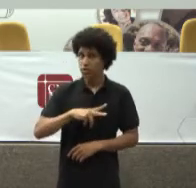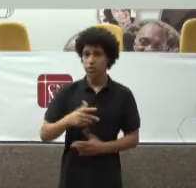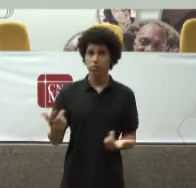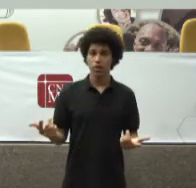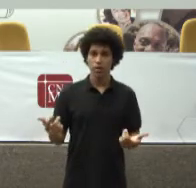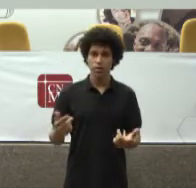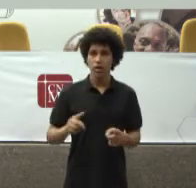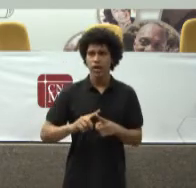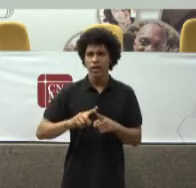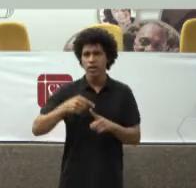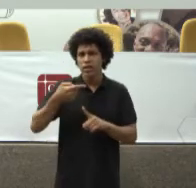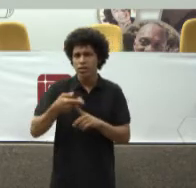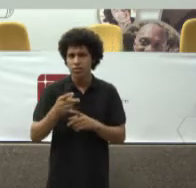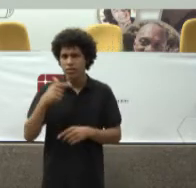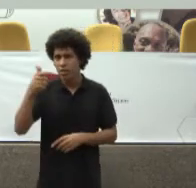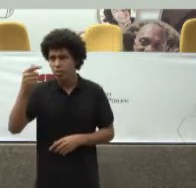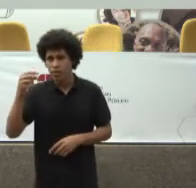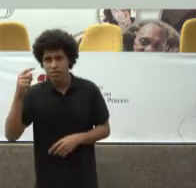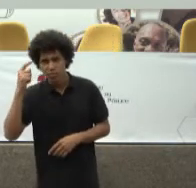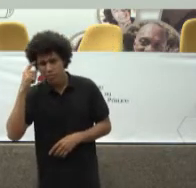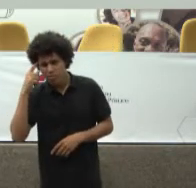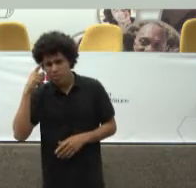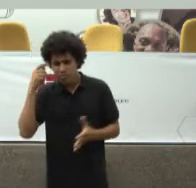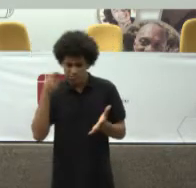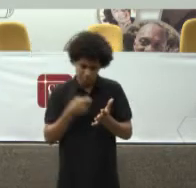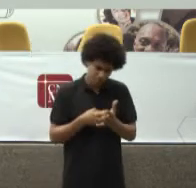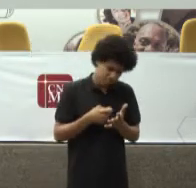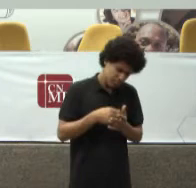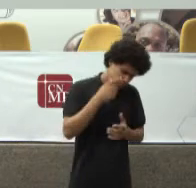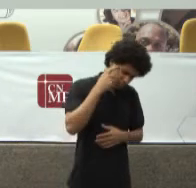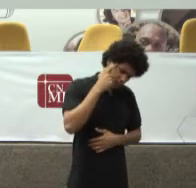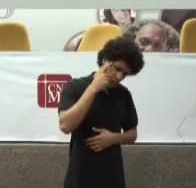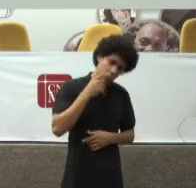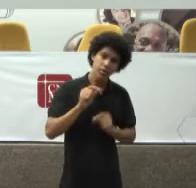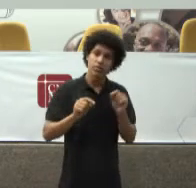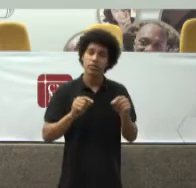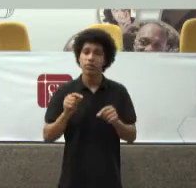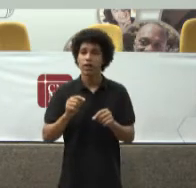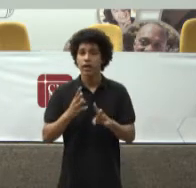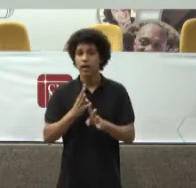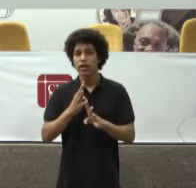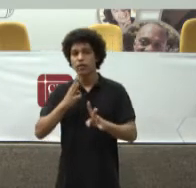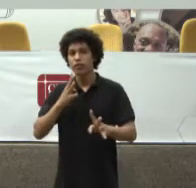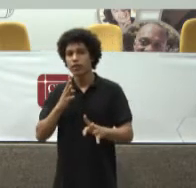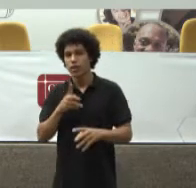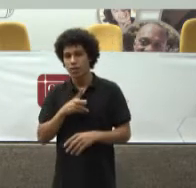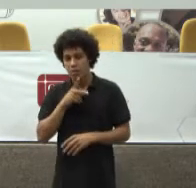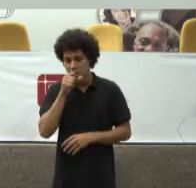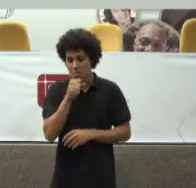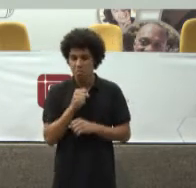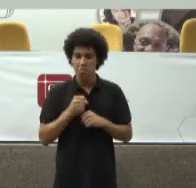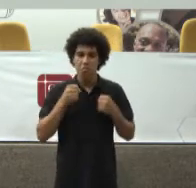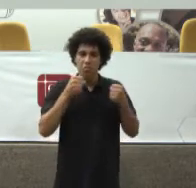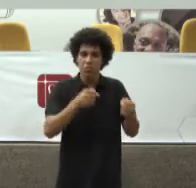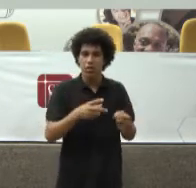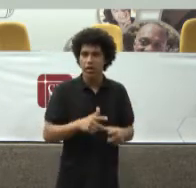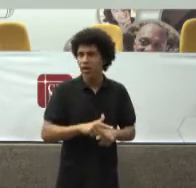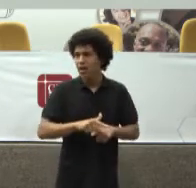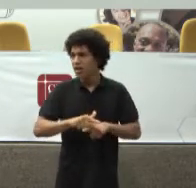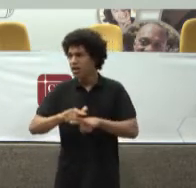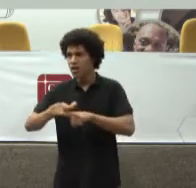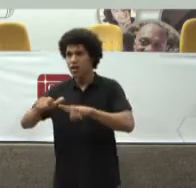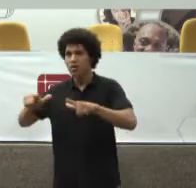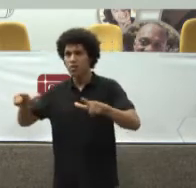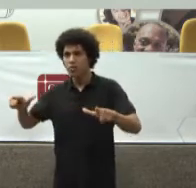bobão Eu descobri Que fila É poder Que nenhum hospital Dá a fila Para a